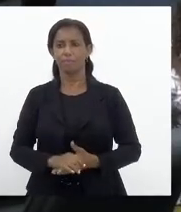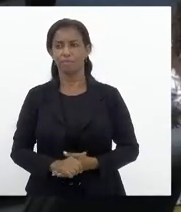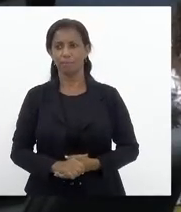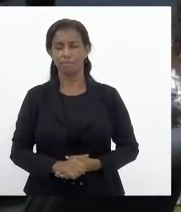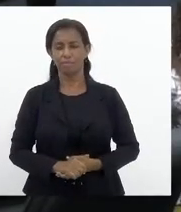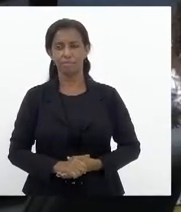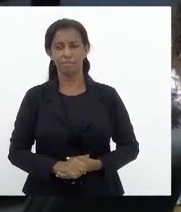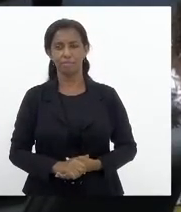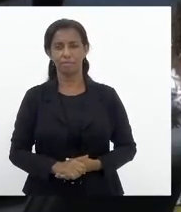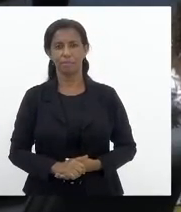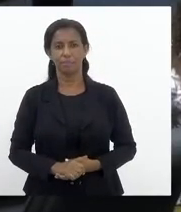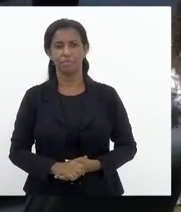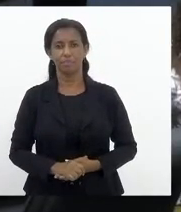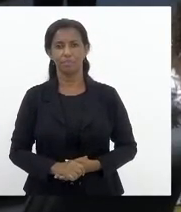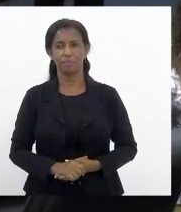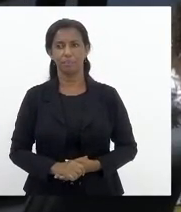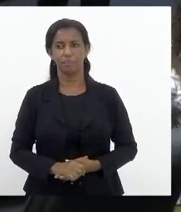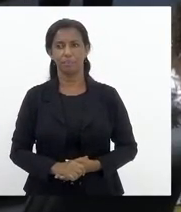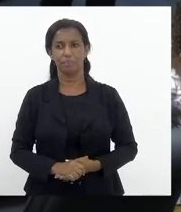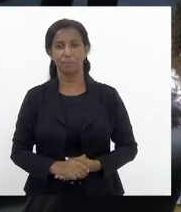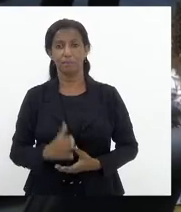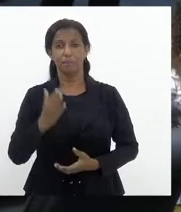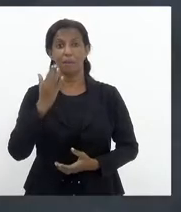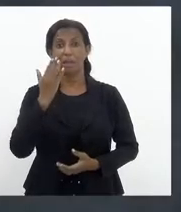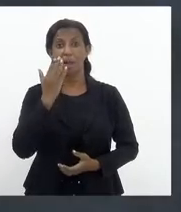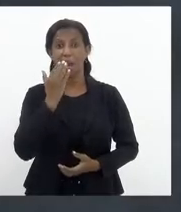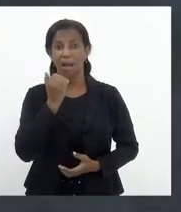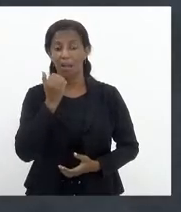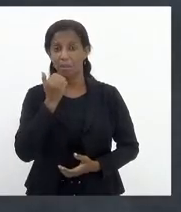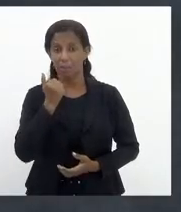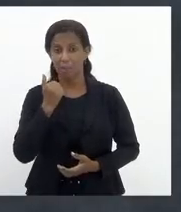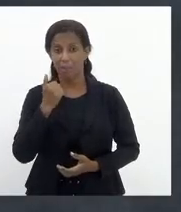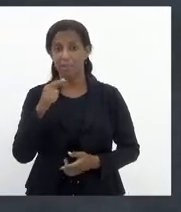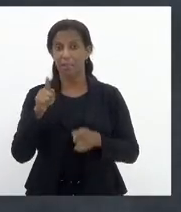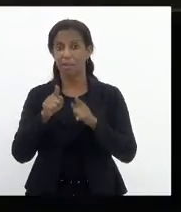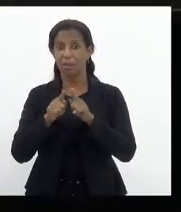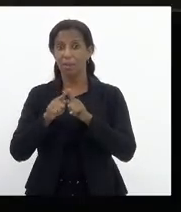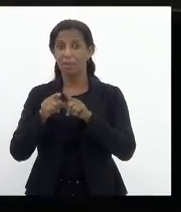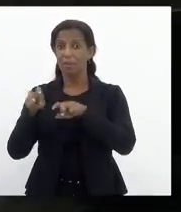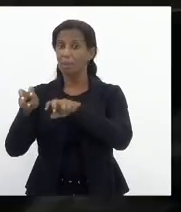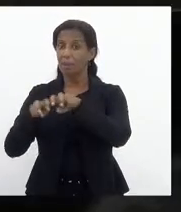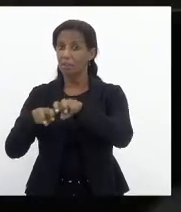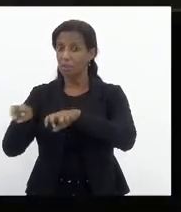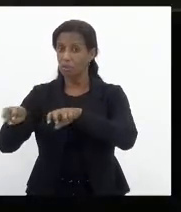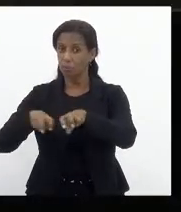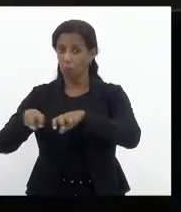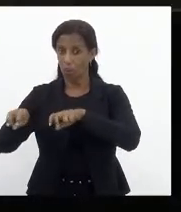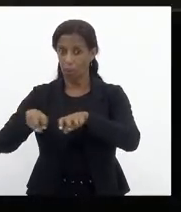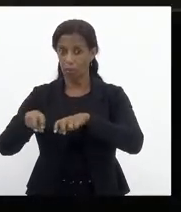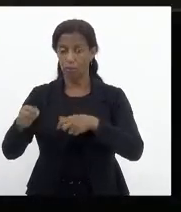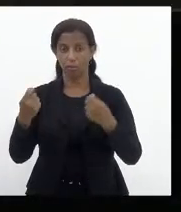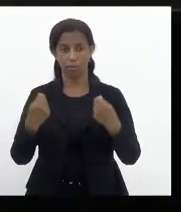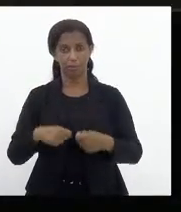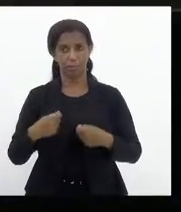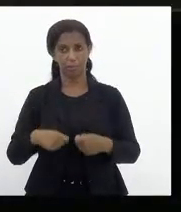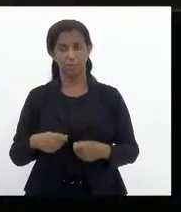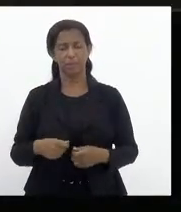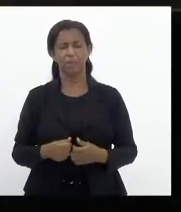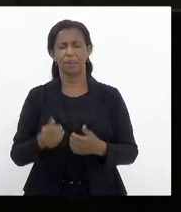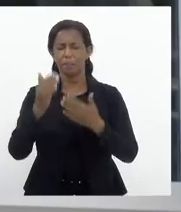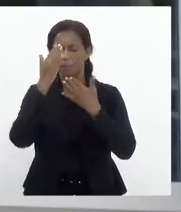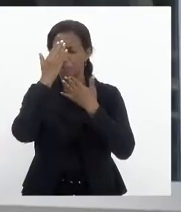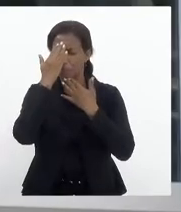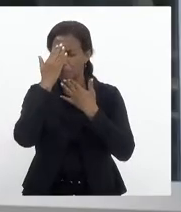partezinha. Pois não. Alimentação e transporte. Alimentação e transporte. Muito obrigada por vocês estarem